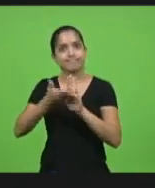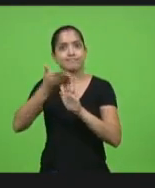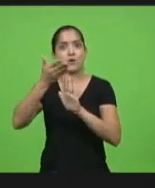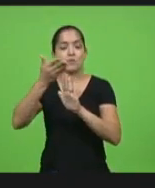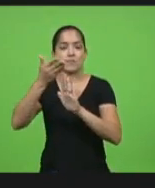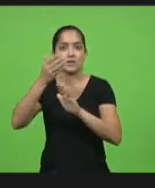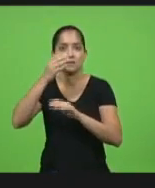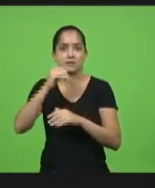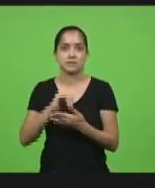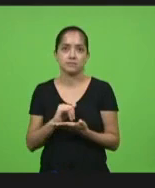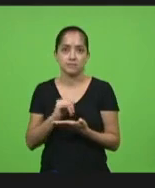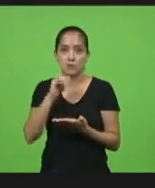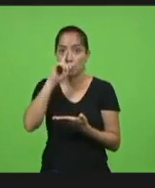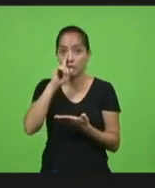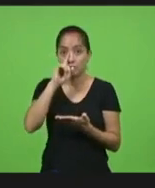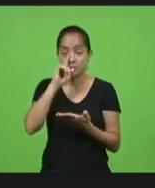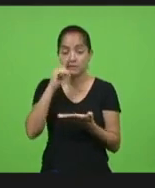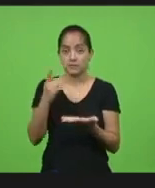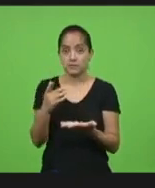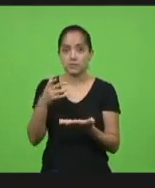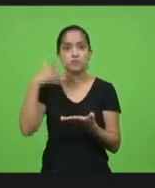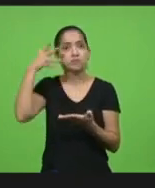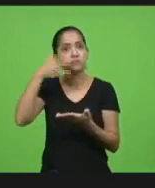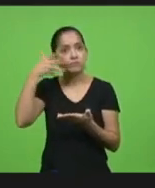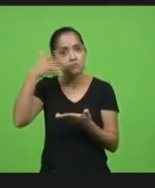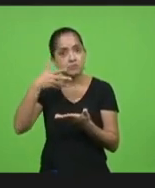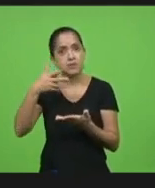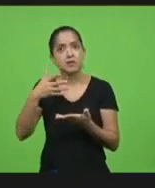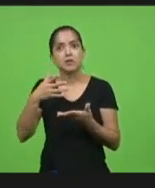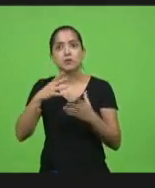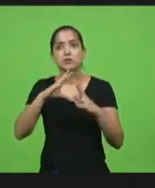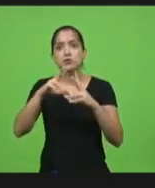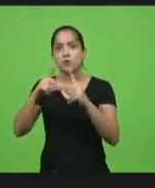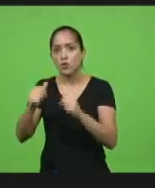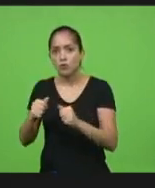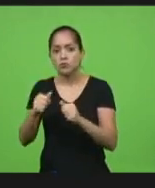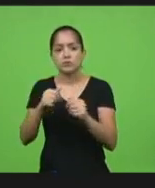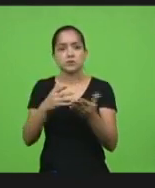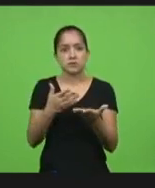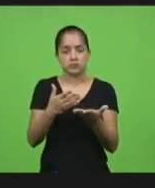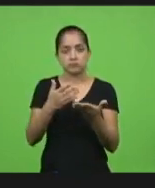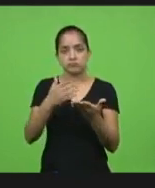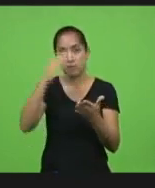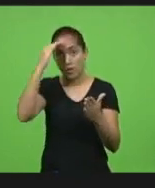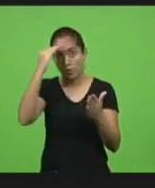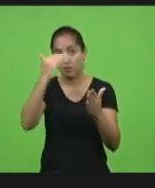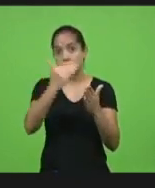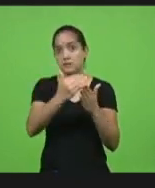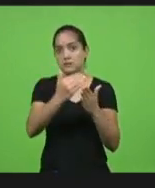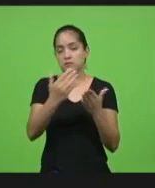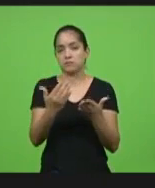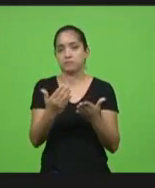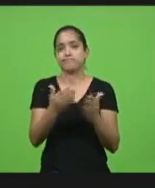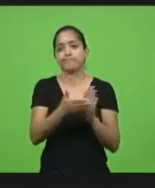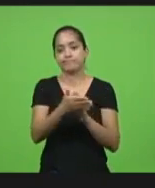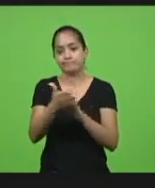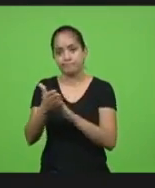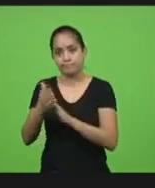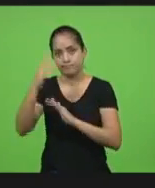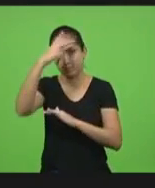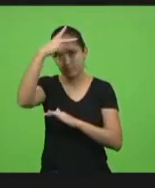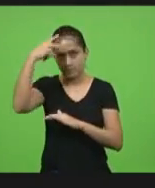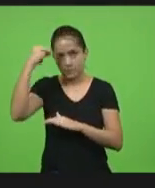hoje esse discurso graças a Deus tá sendo adotado por todo mundo e mais uma vez prefeitos parabéns governadores